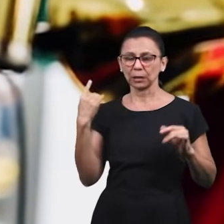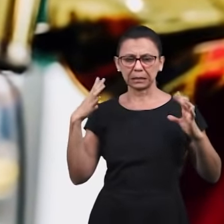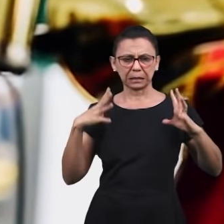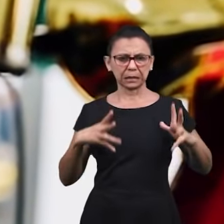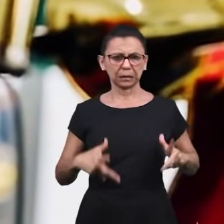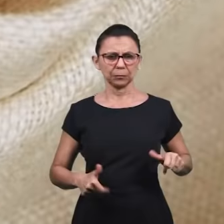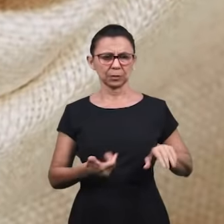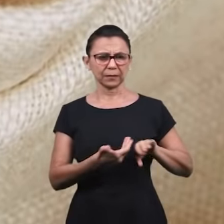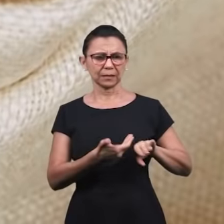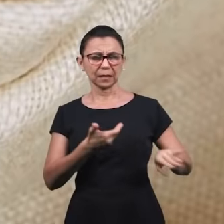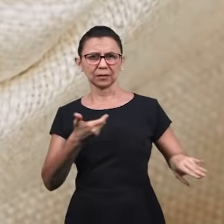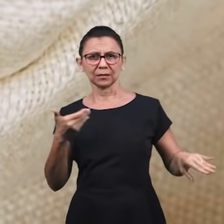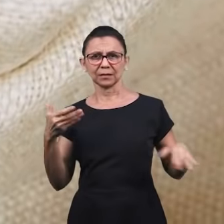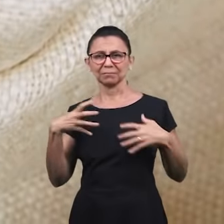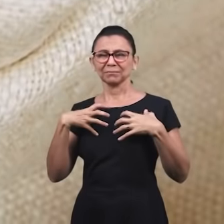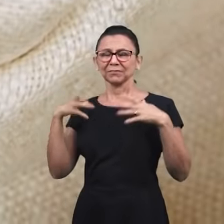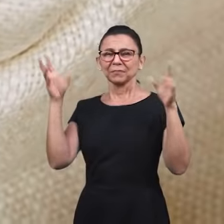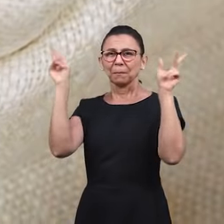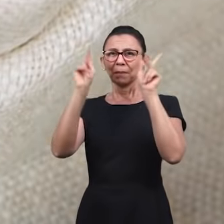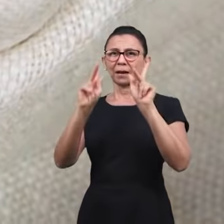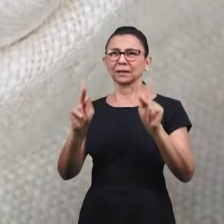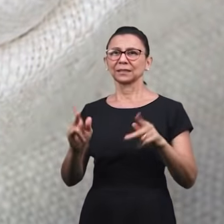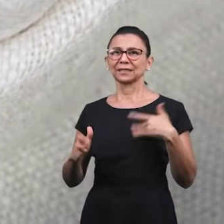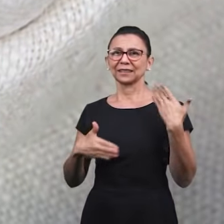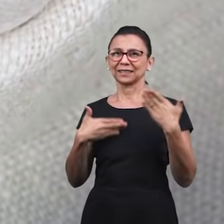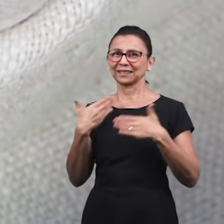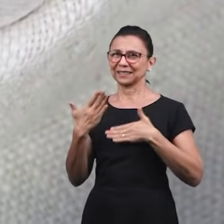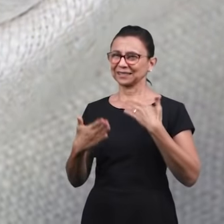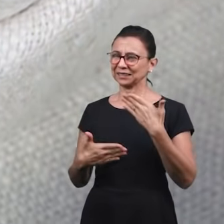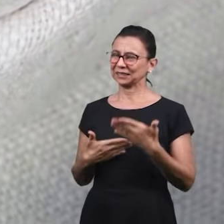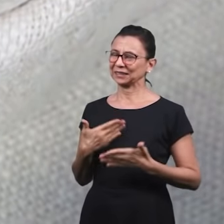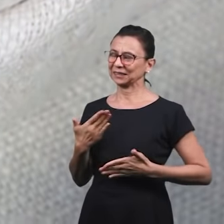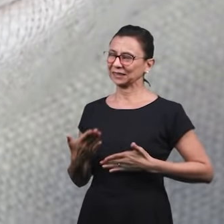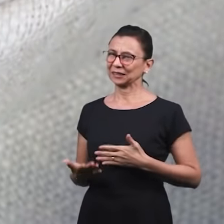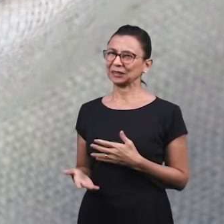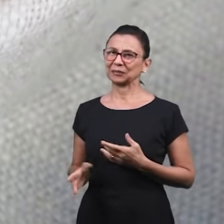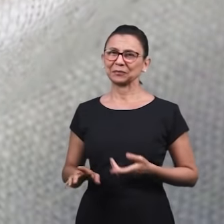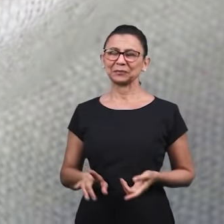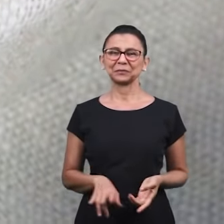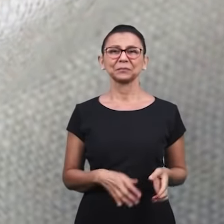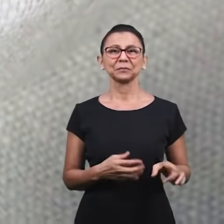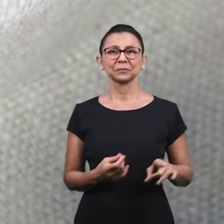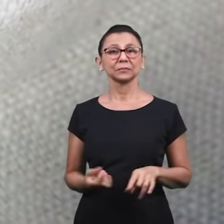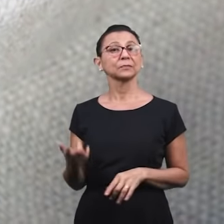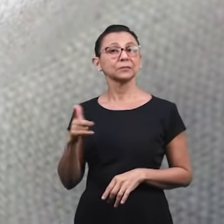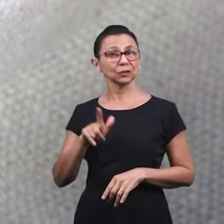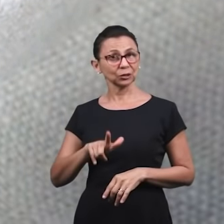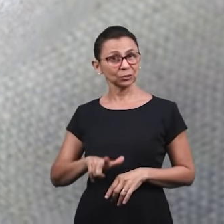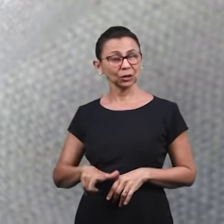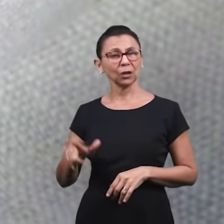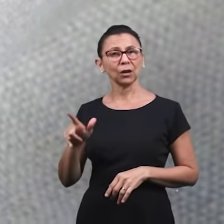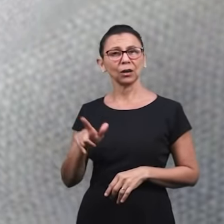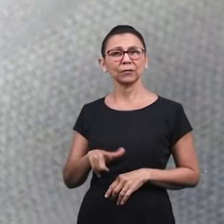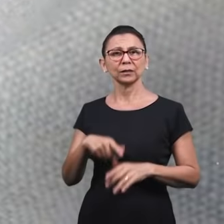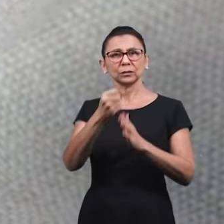dia, as vestes tanto limpas, temos paz e alegria.